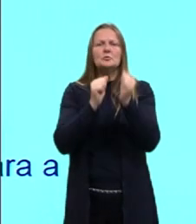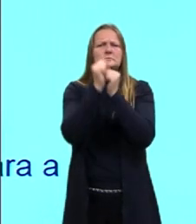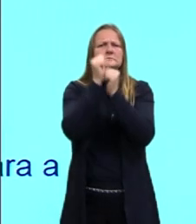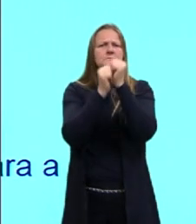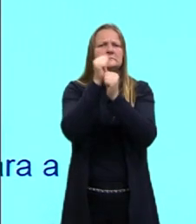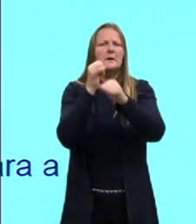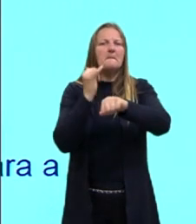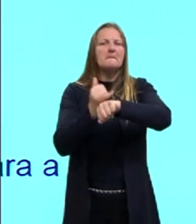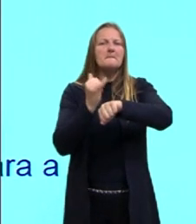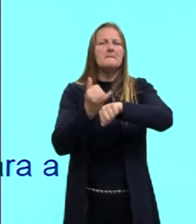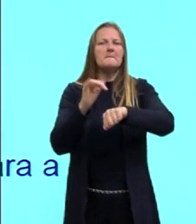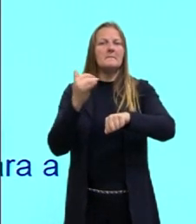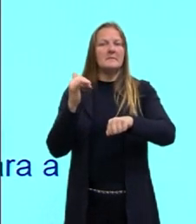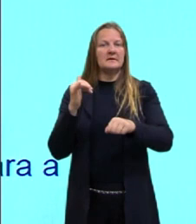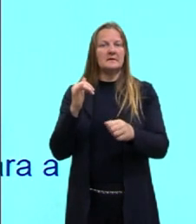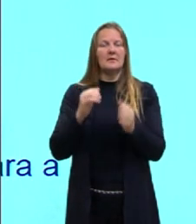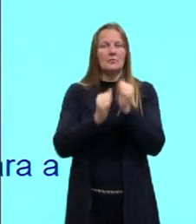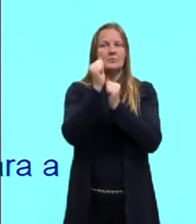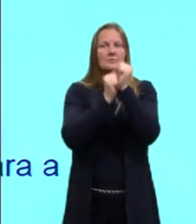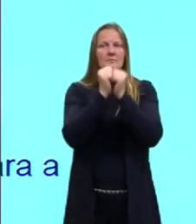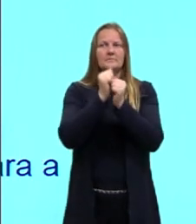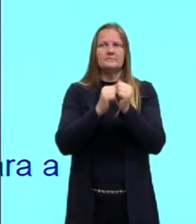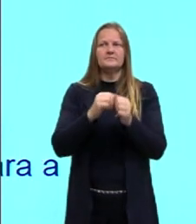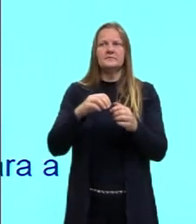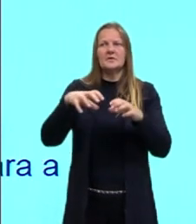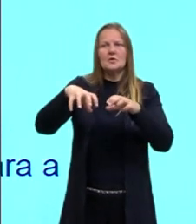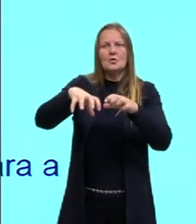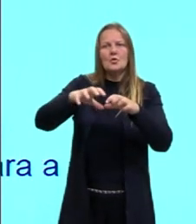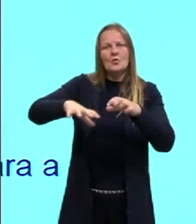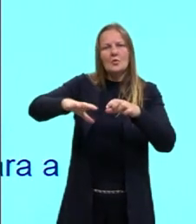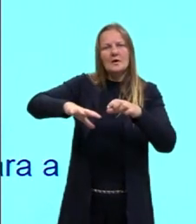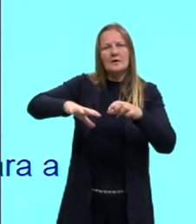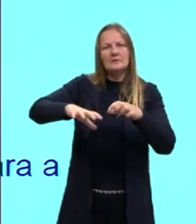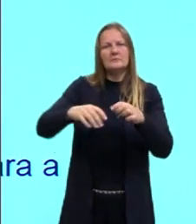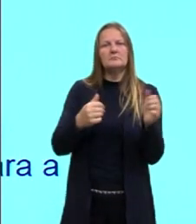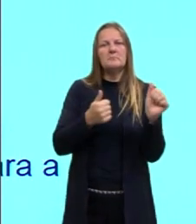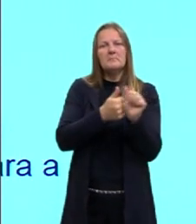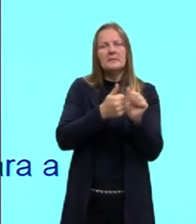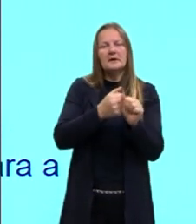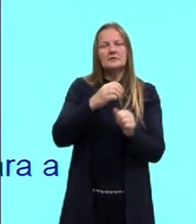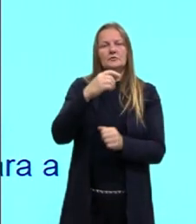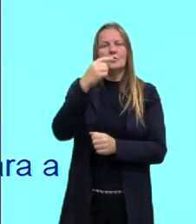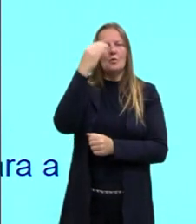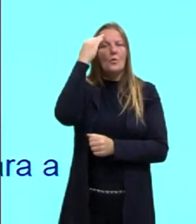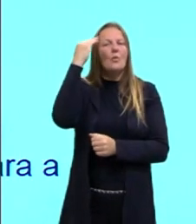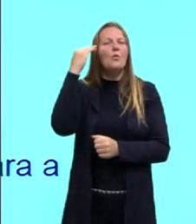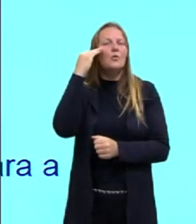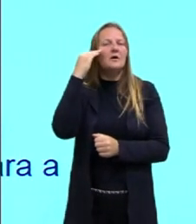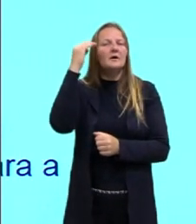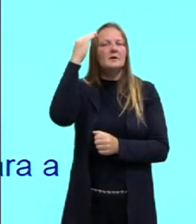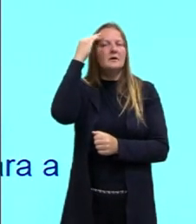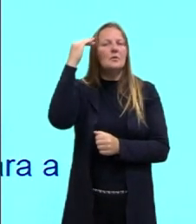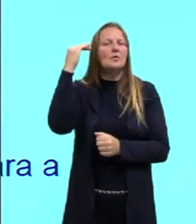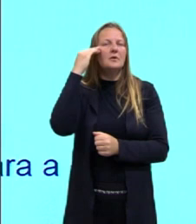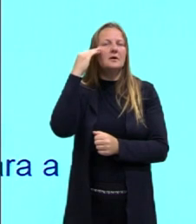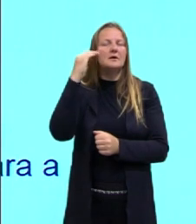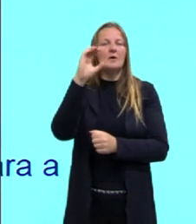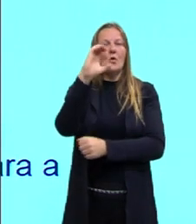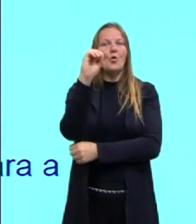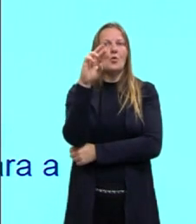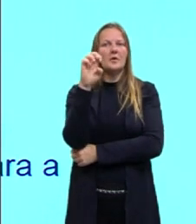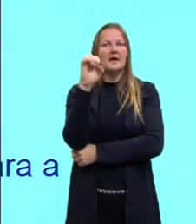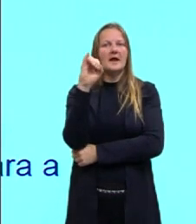o quadradinho, elas ficam, né, mais concentrados nessa parte aqui, perto da Coreia do Norte, perto da Coreia do Sul, aqui da Península, né,